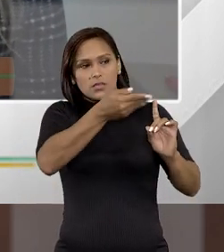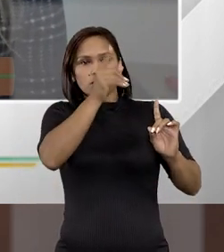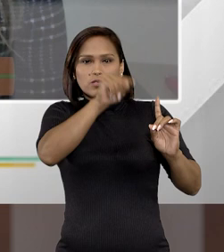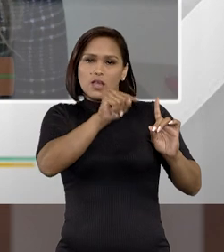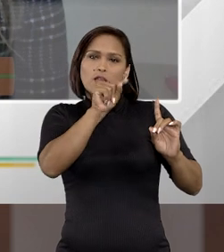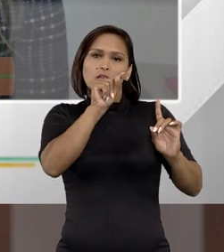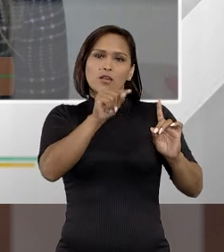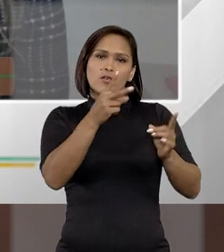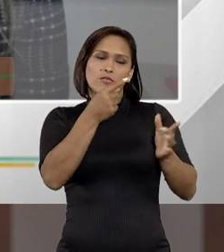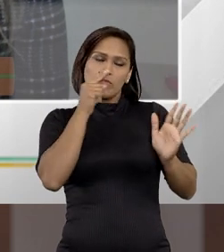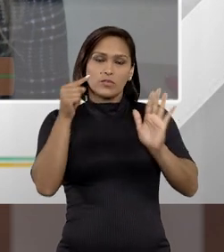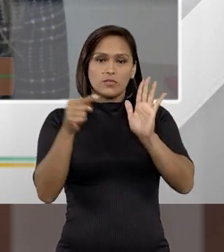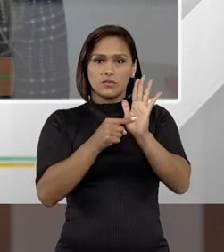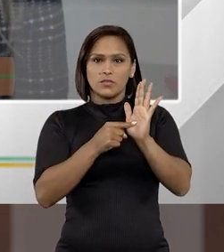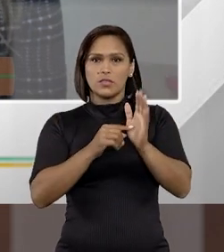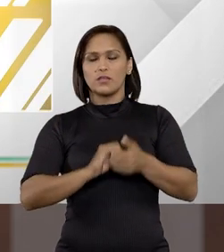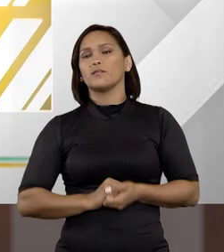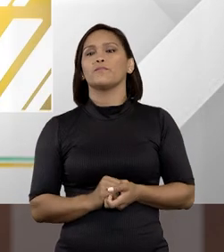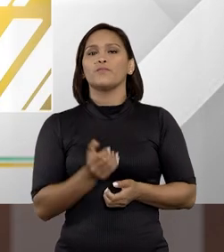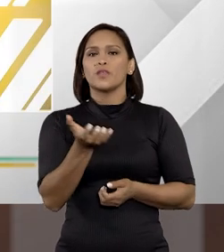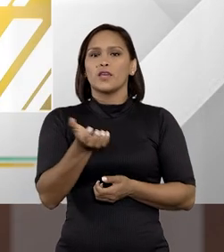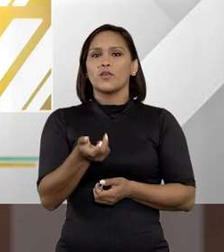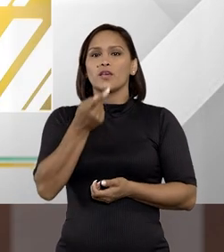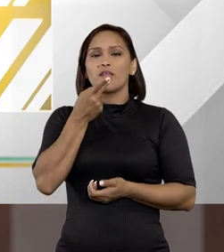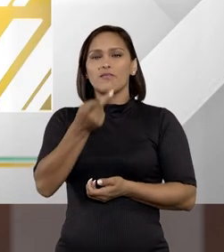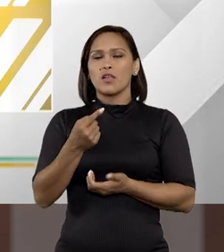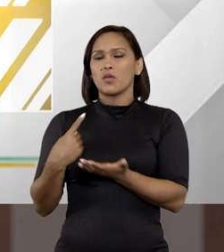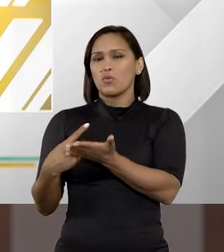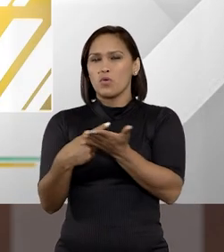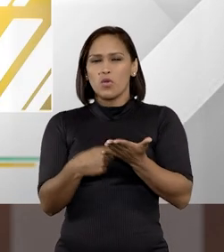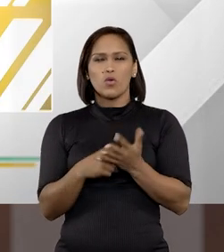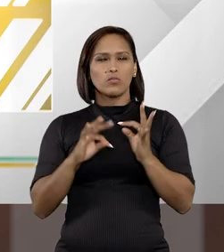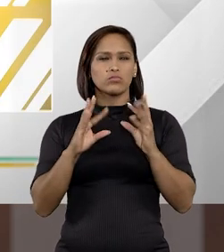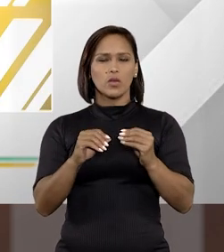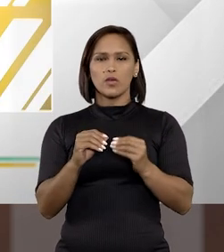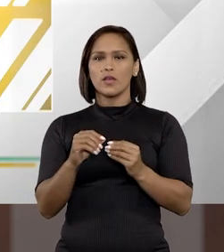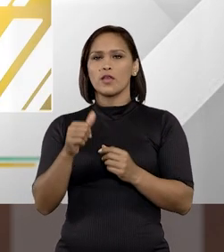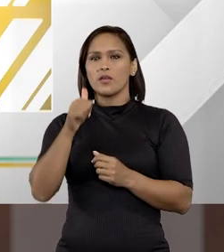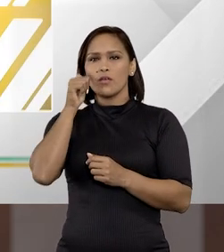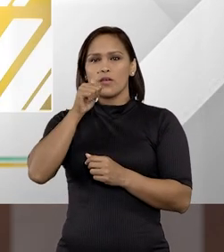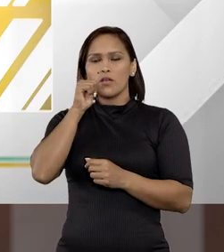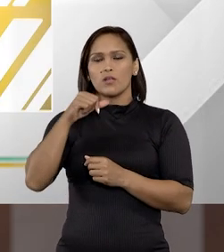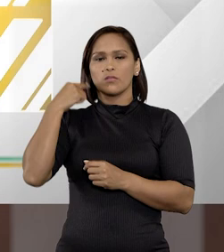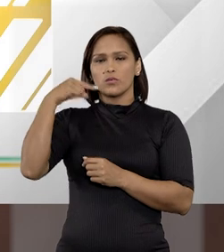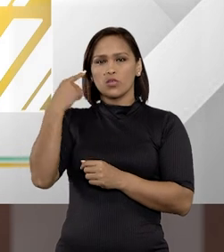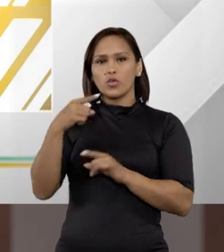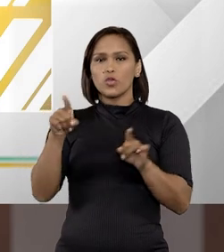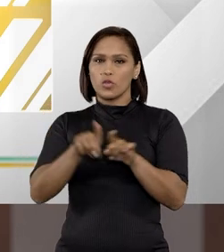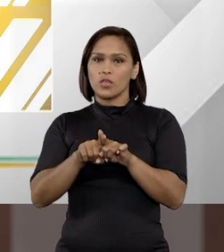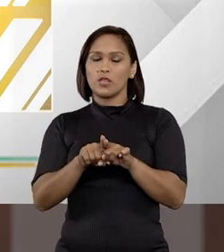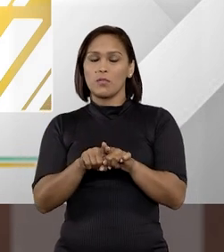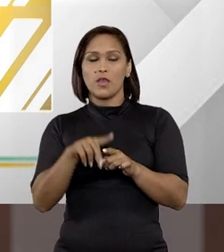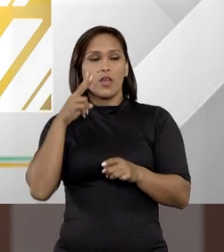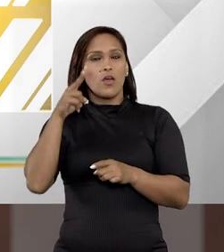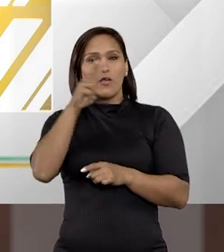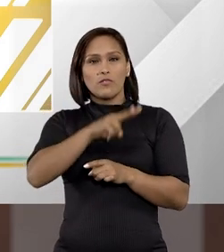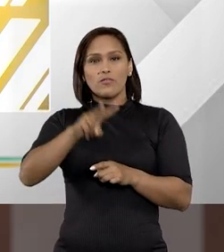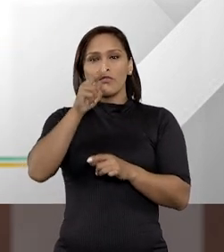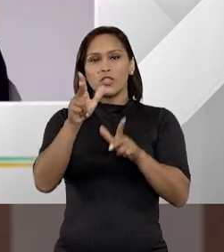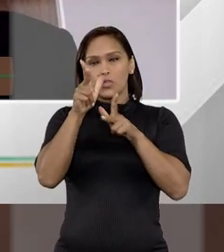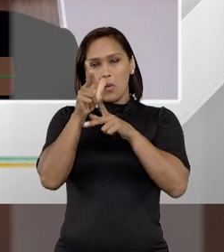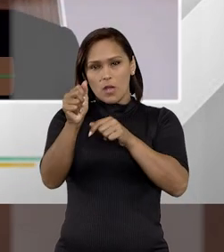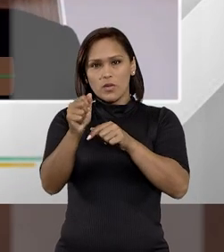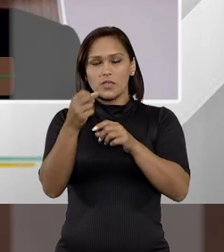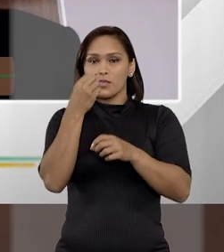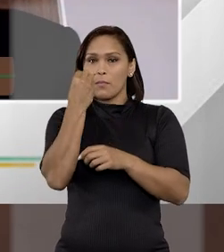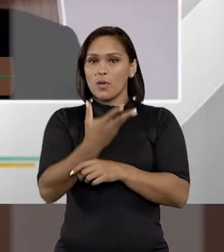este acusado for denunciado. Eu só queria dizer que eu concordo plenamente com as palavras aí da doutora Ilana, também vejo como uma grande